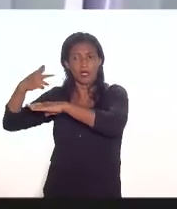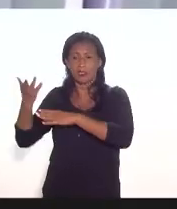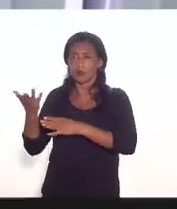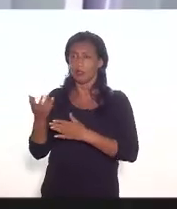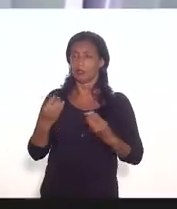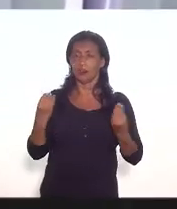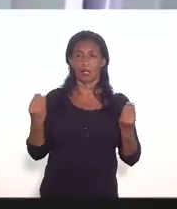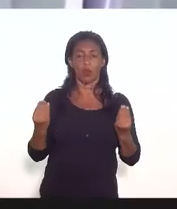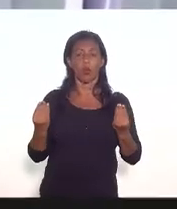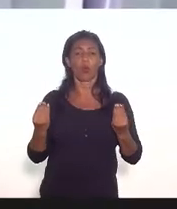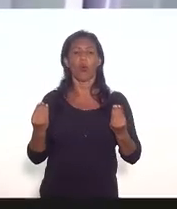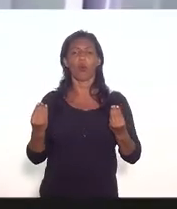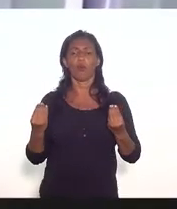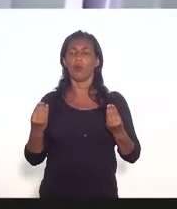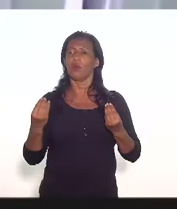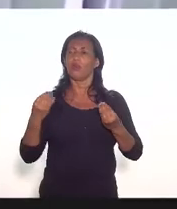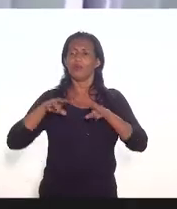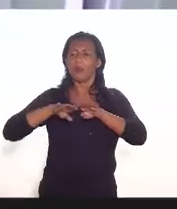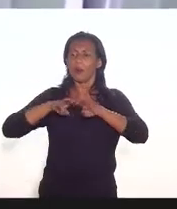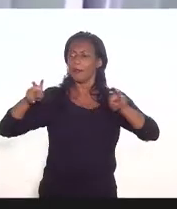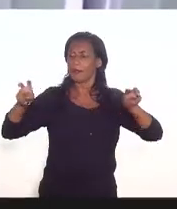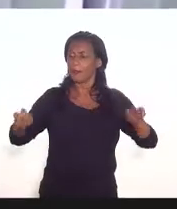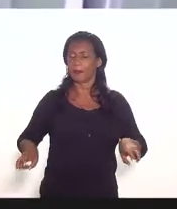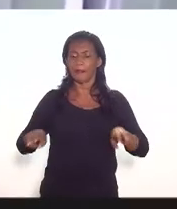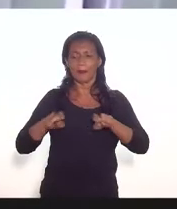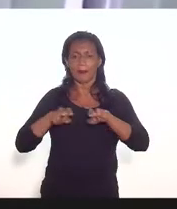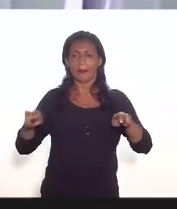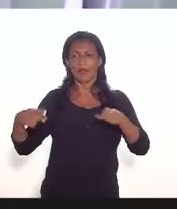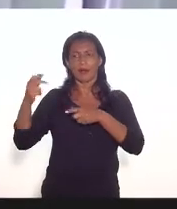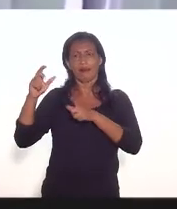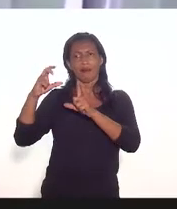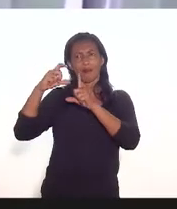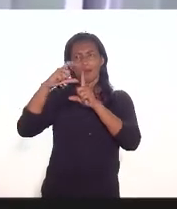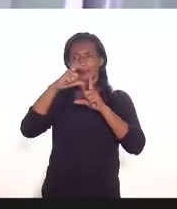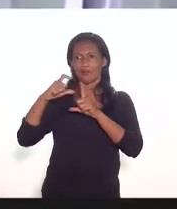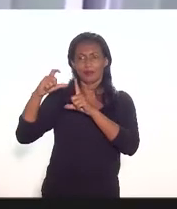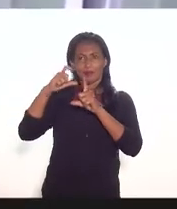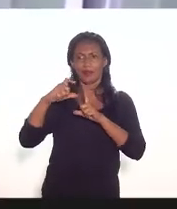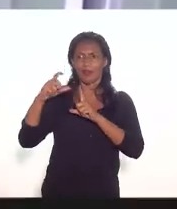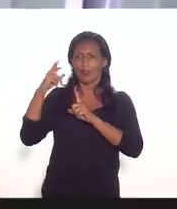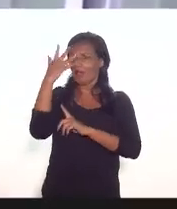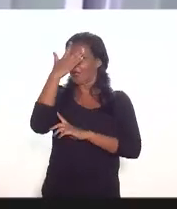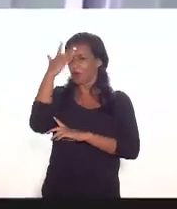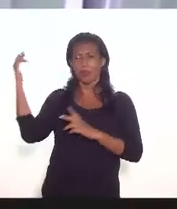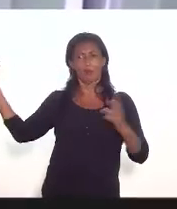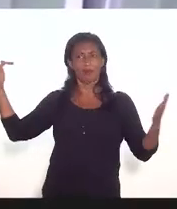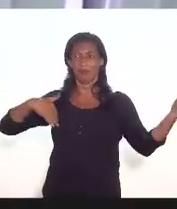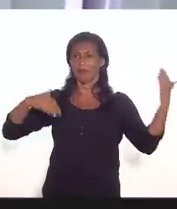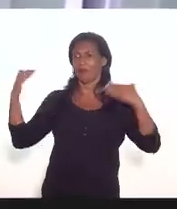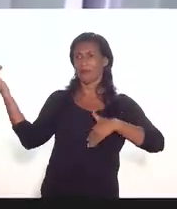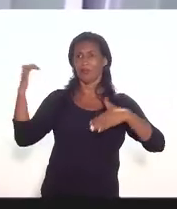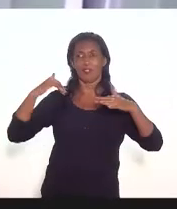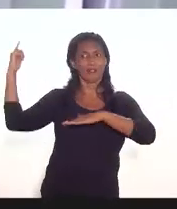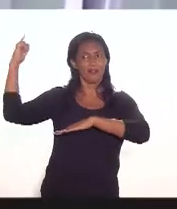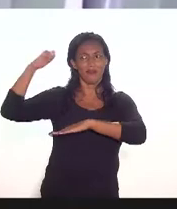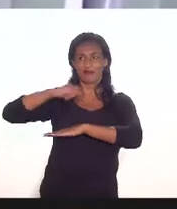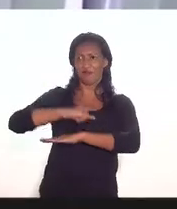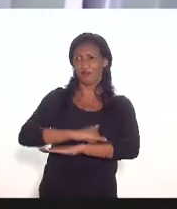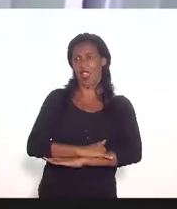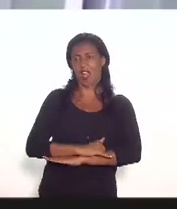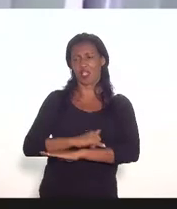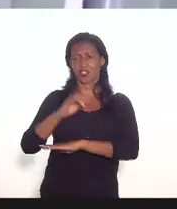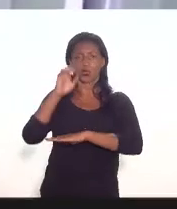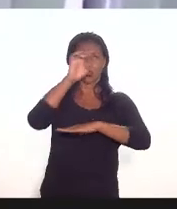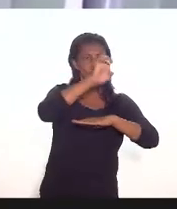essas bancas serão feitas agora via plataformas digitais então as pessoas não vão mais se deslocar não vão mais fazer viagens para ir de um